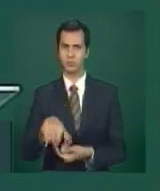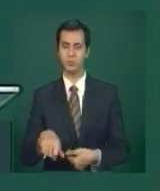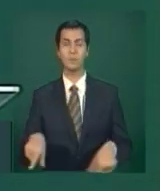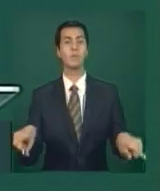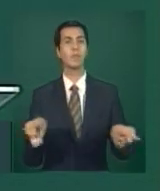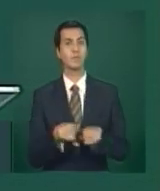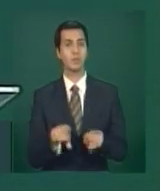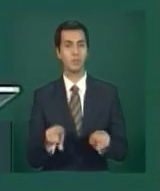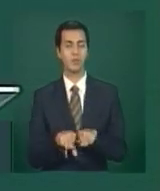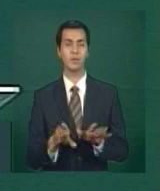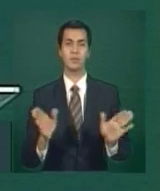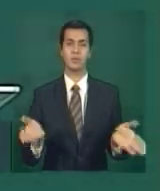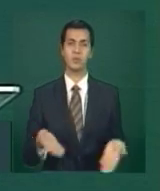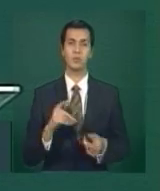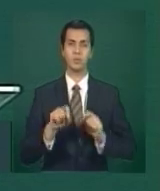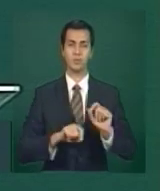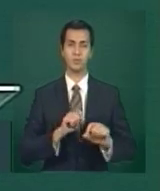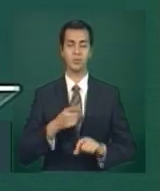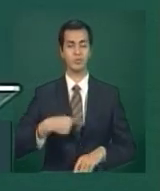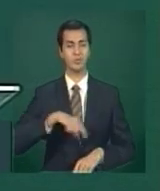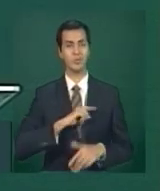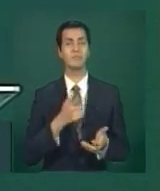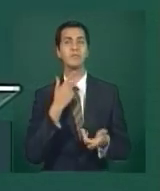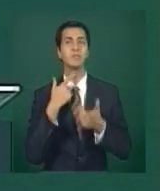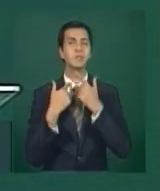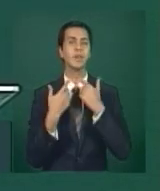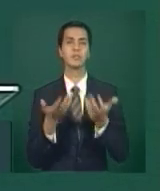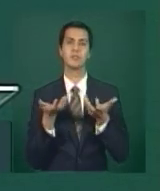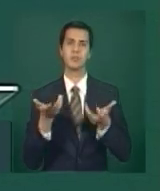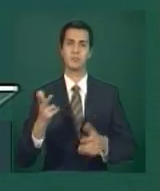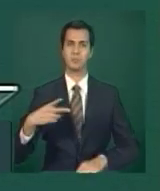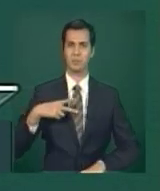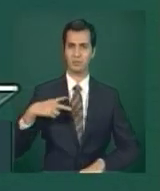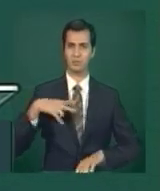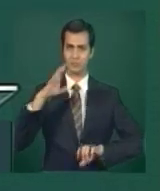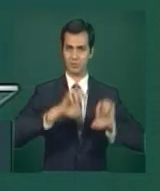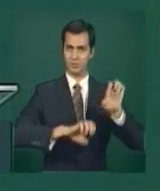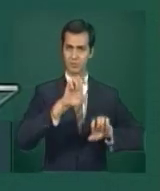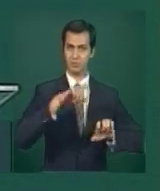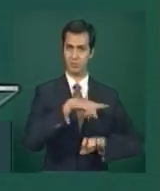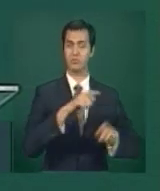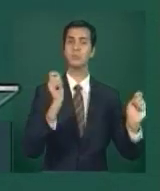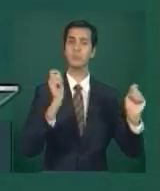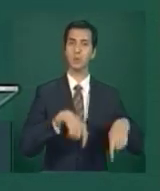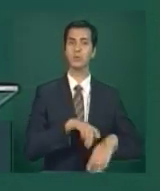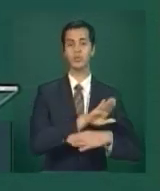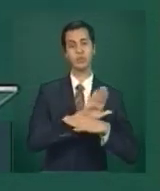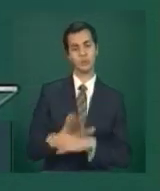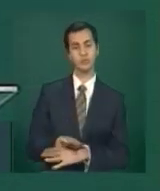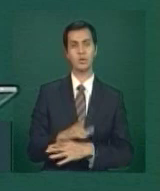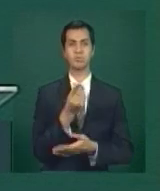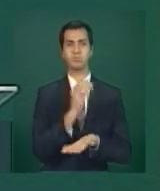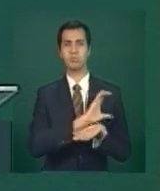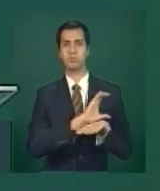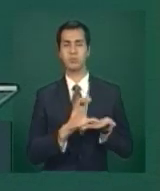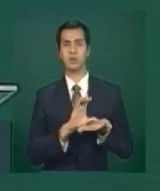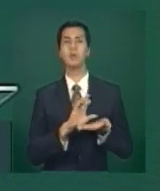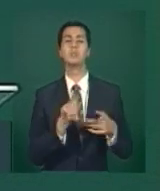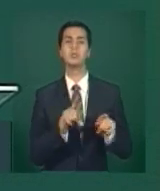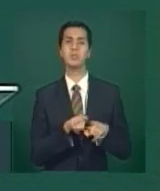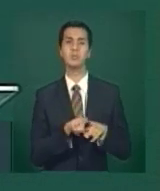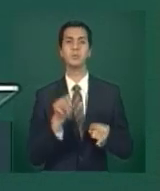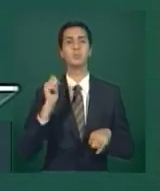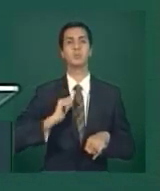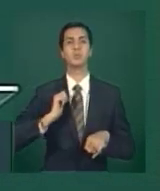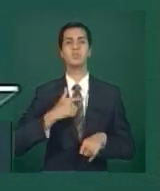mesmo tempo, queríamos que a iniciativa privada entrasse com 25 mil, 25 Pois bem, a